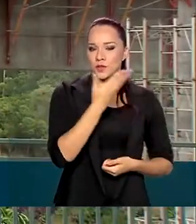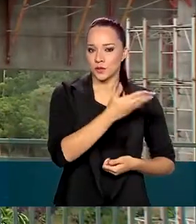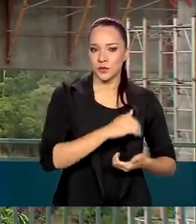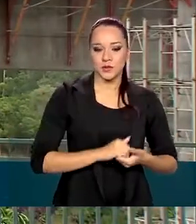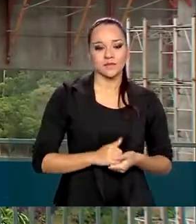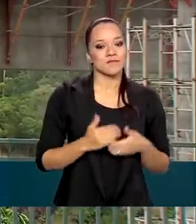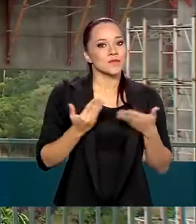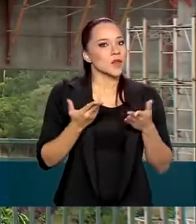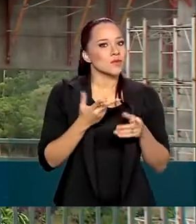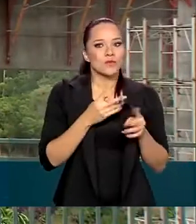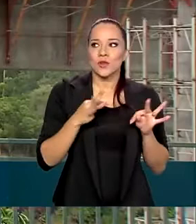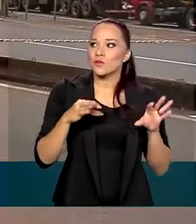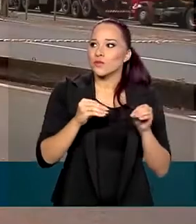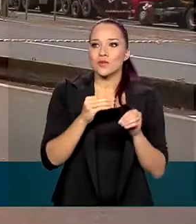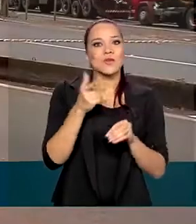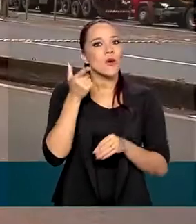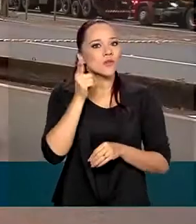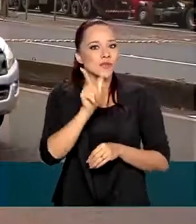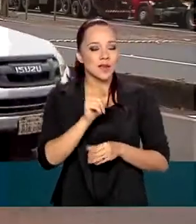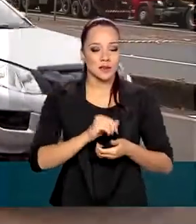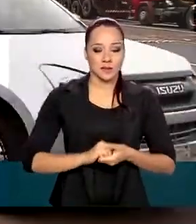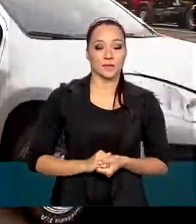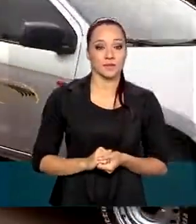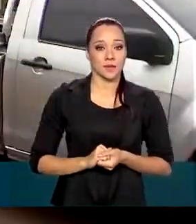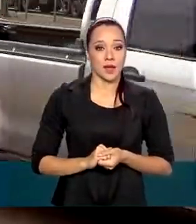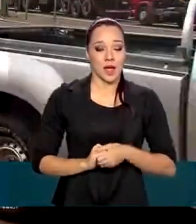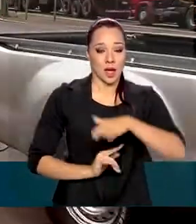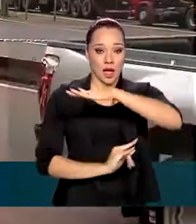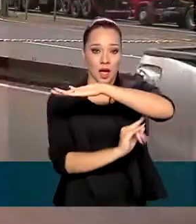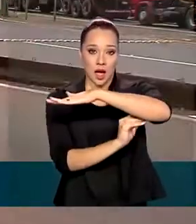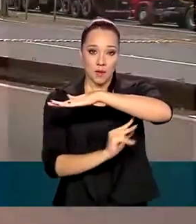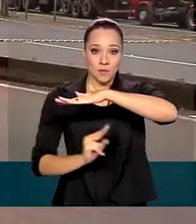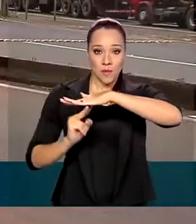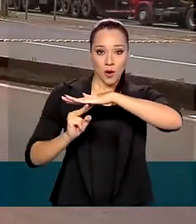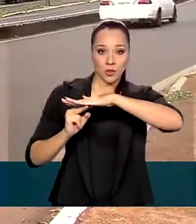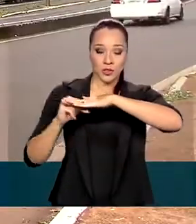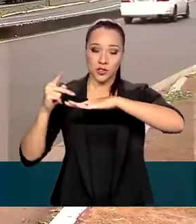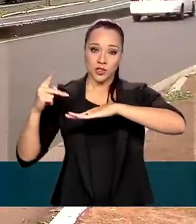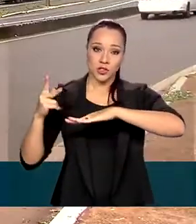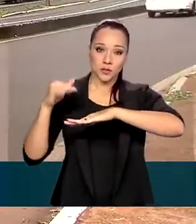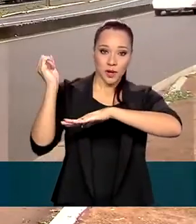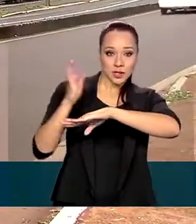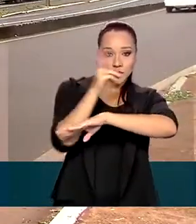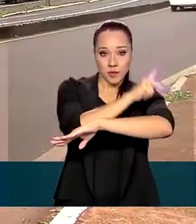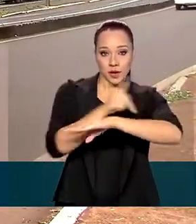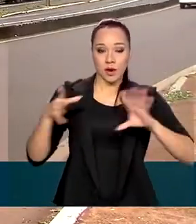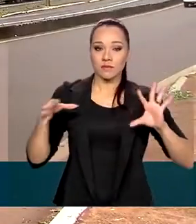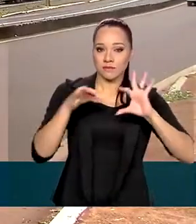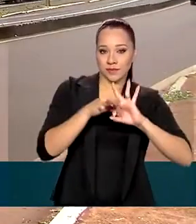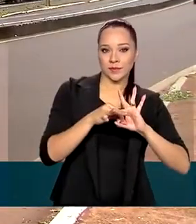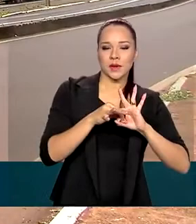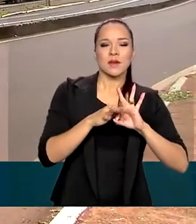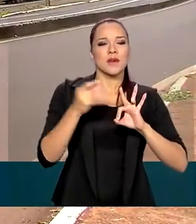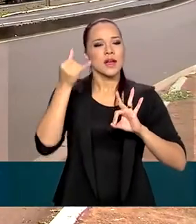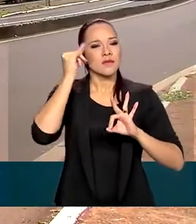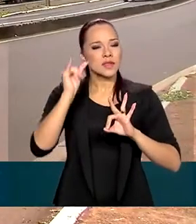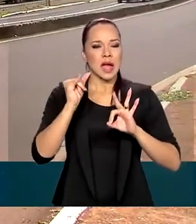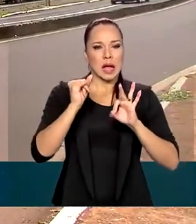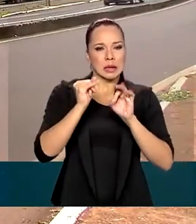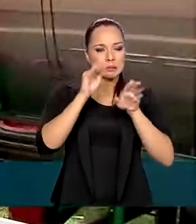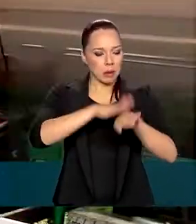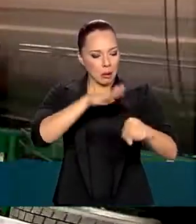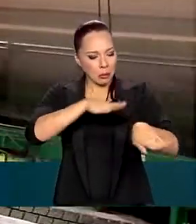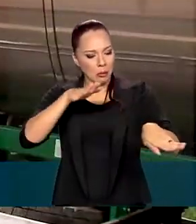Então ganhamos todos com isso aqui. A ponte de integração vai desafogar o trânsito na Ponte da Amizade, facilitando o